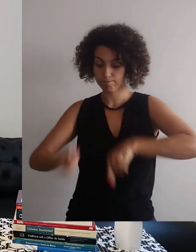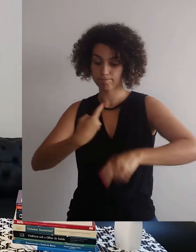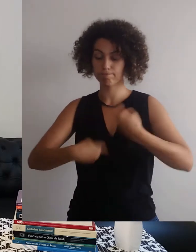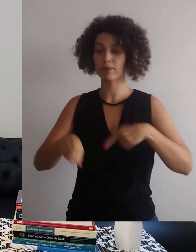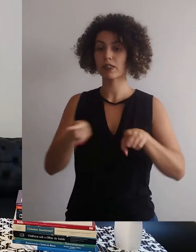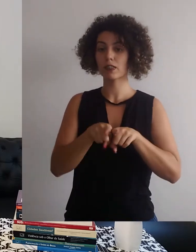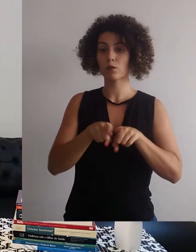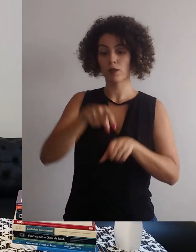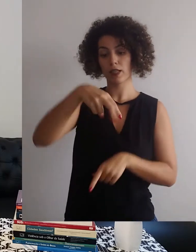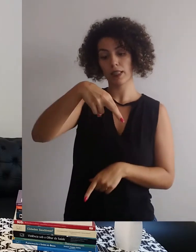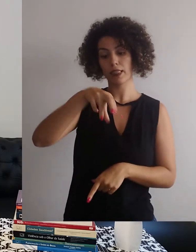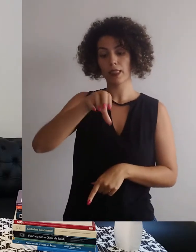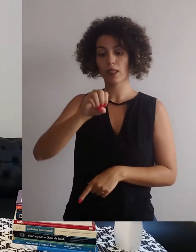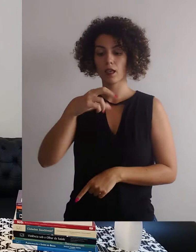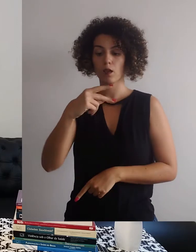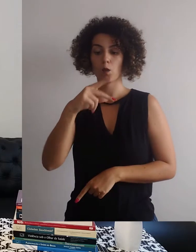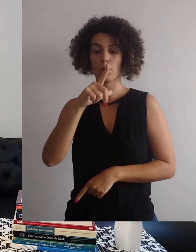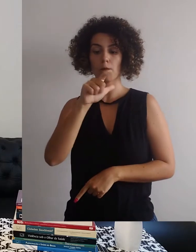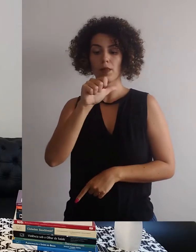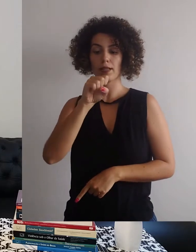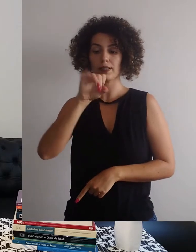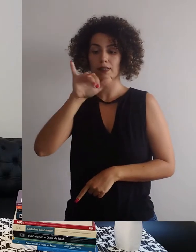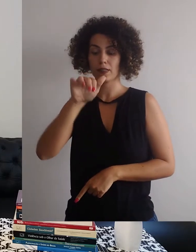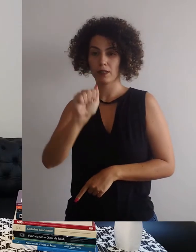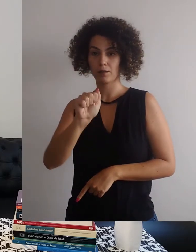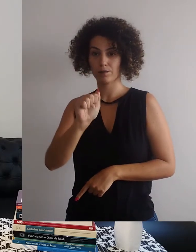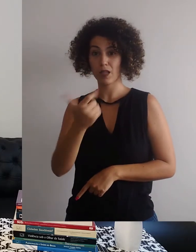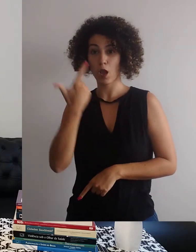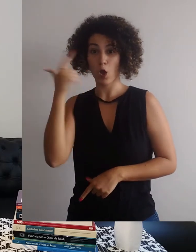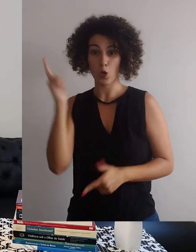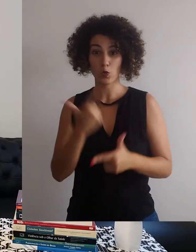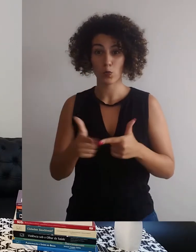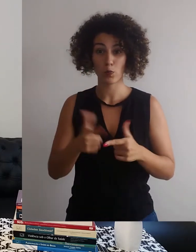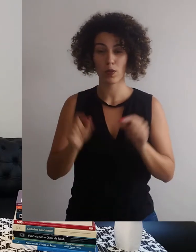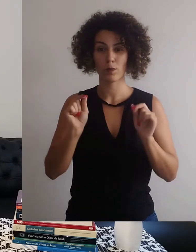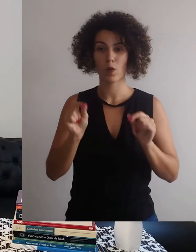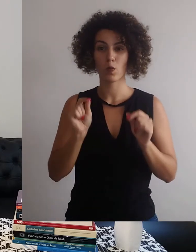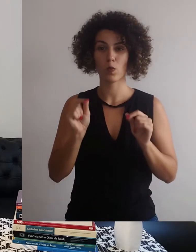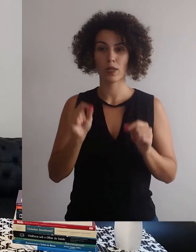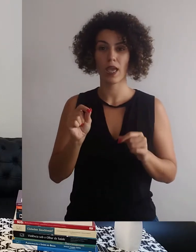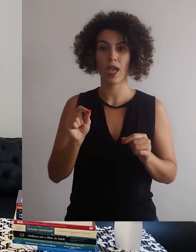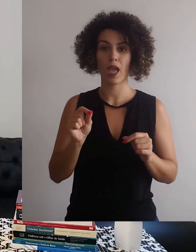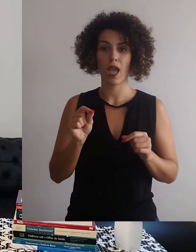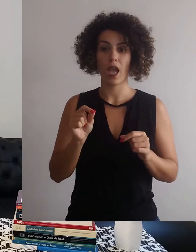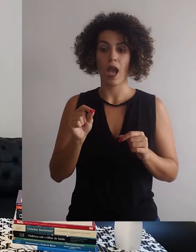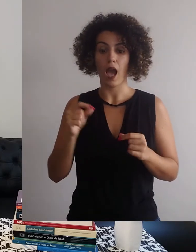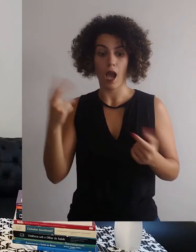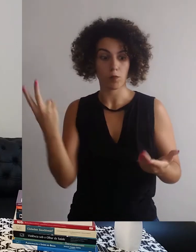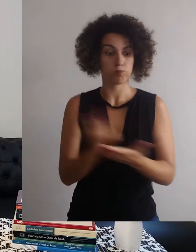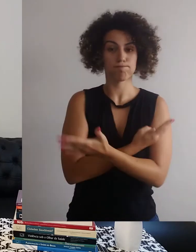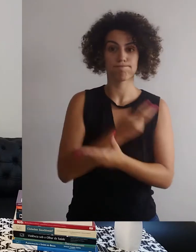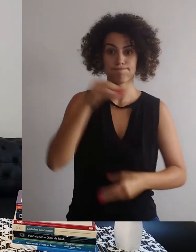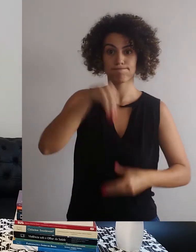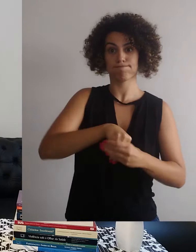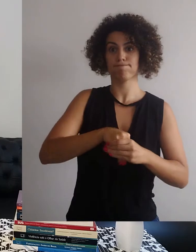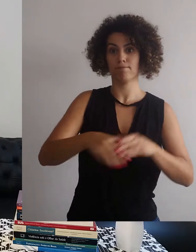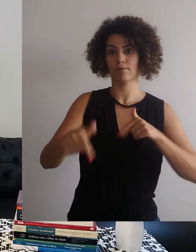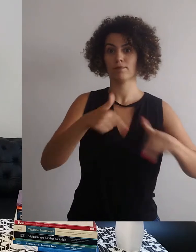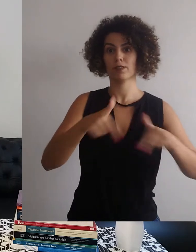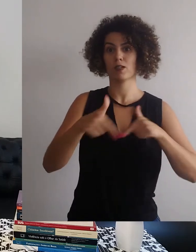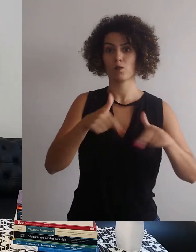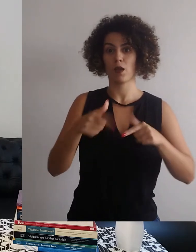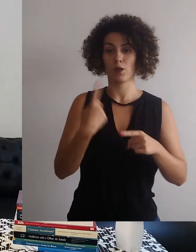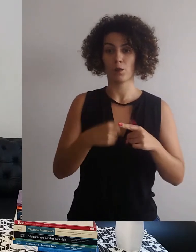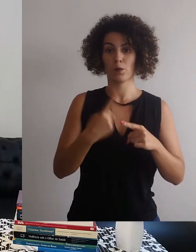cardiovasculares, as neoplasias e, além disso, outro problema de saúde eram os acidentes de trabalho, que ficavam cada vez mais